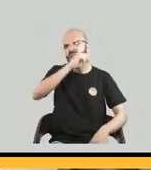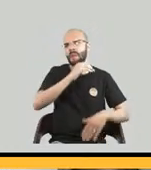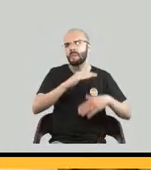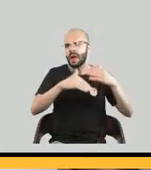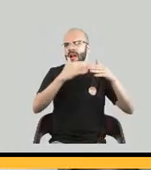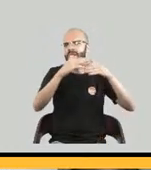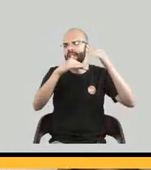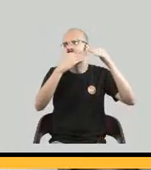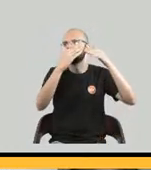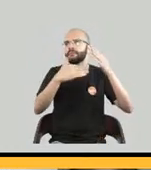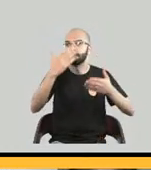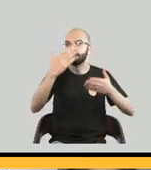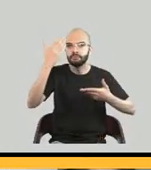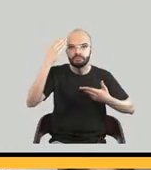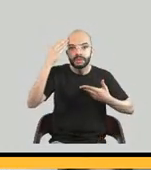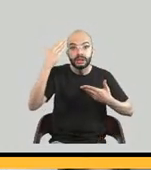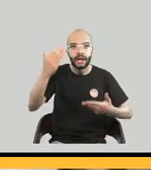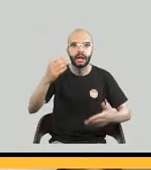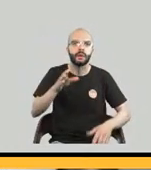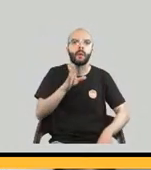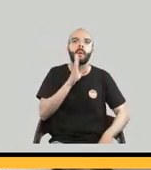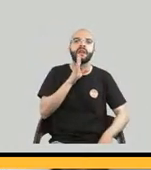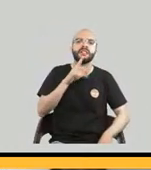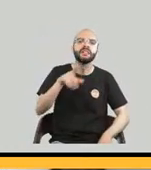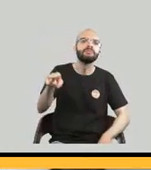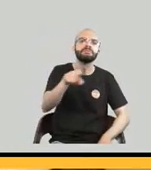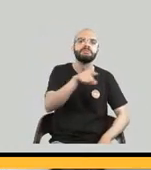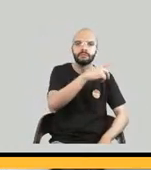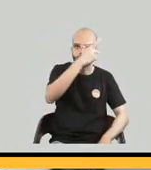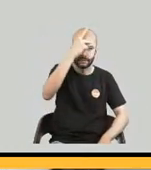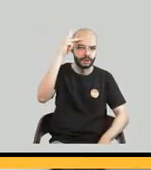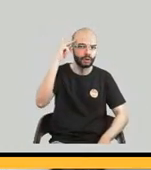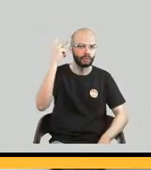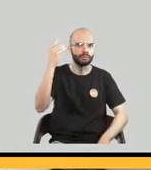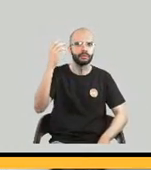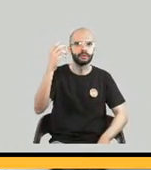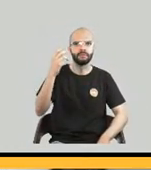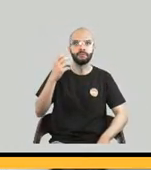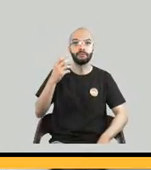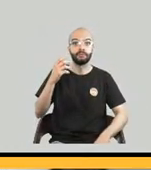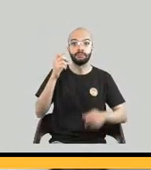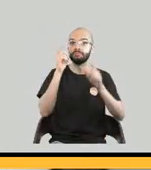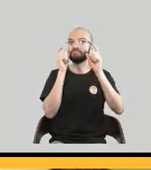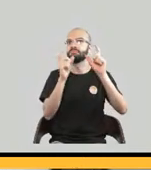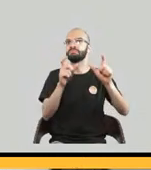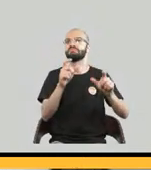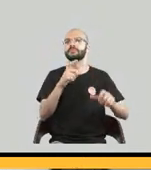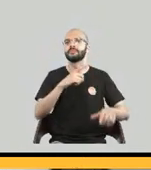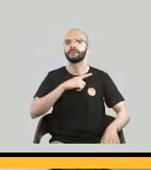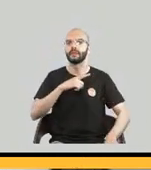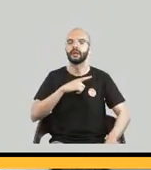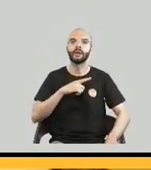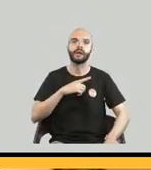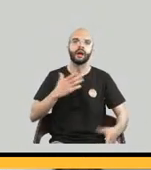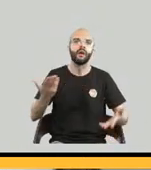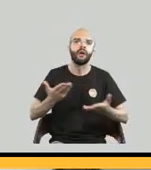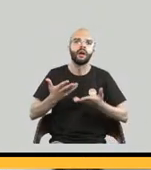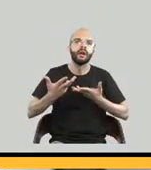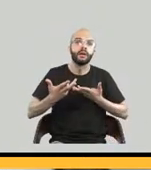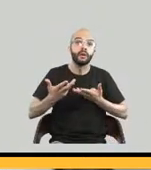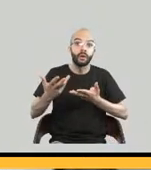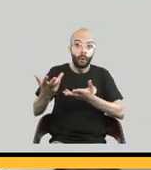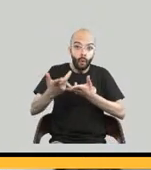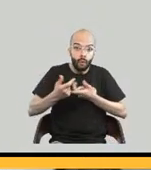interessantes aqui muito bacana e também deixo o convite para a gente pensar cada vez mais